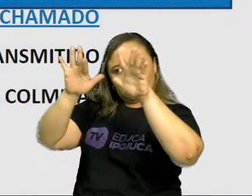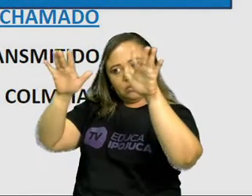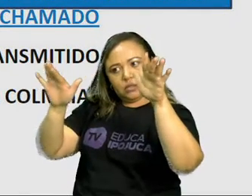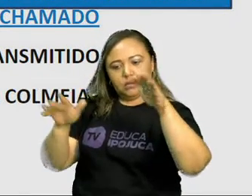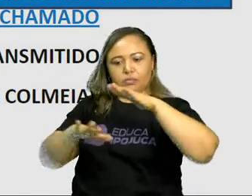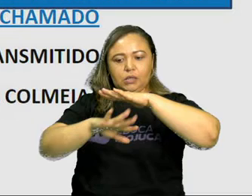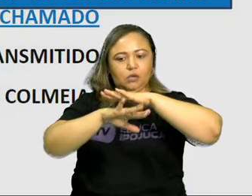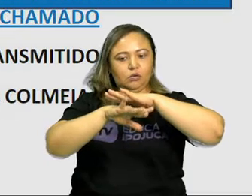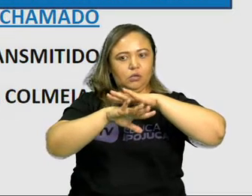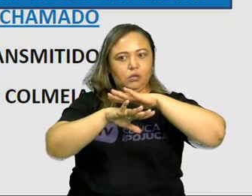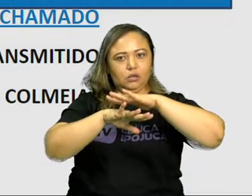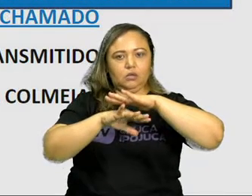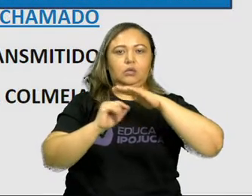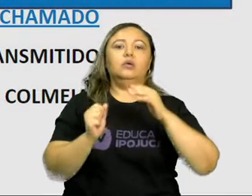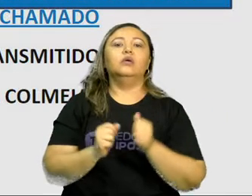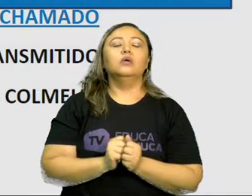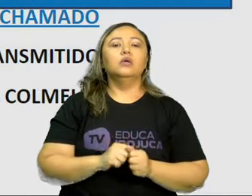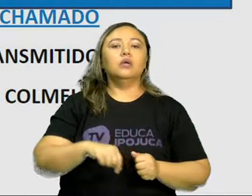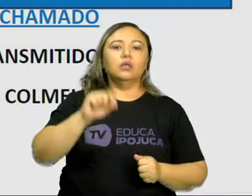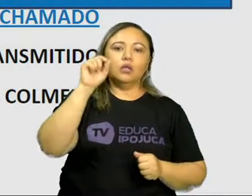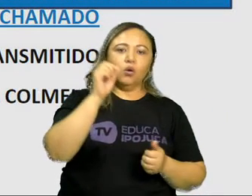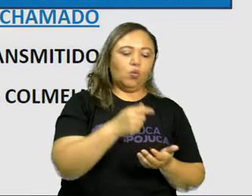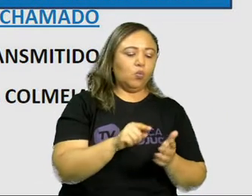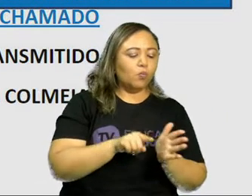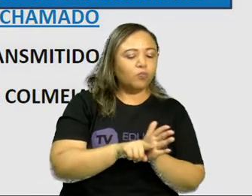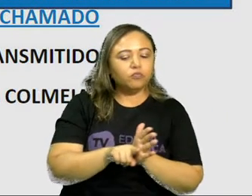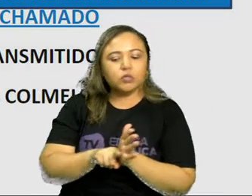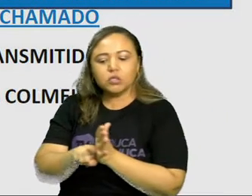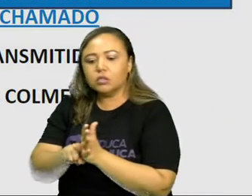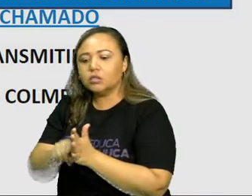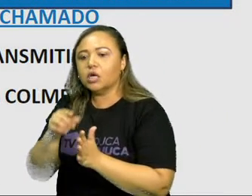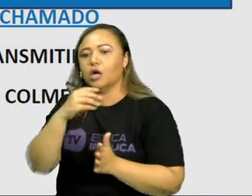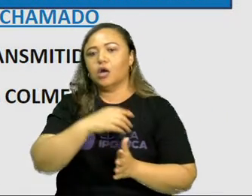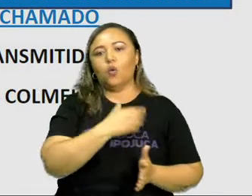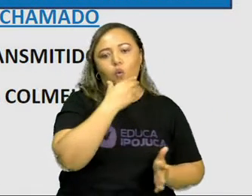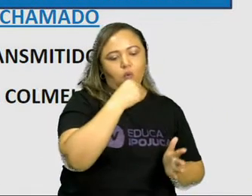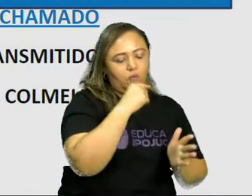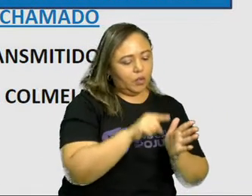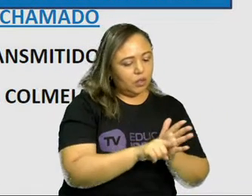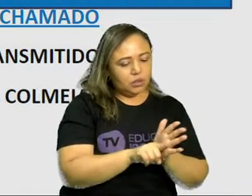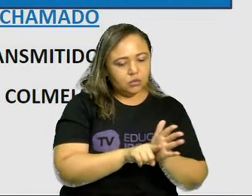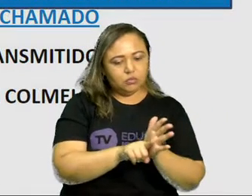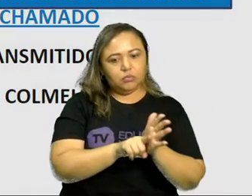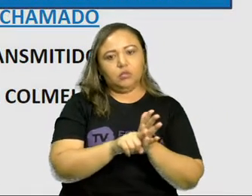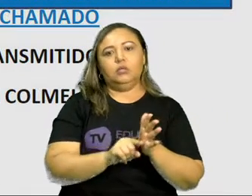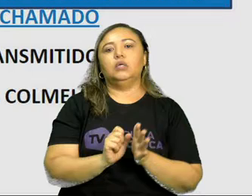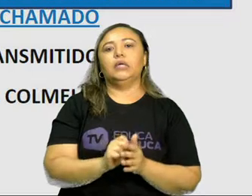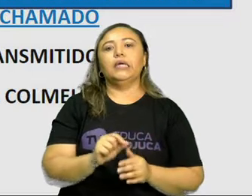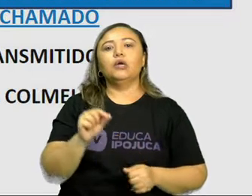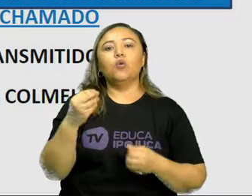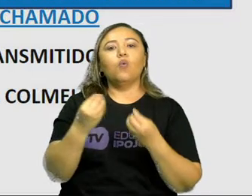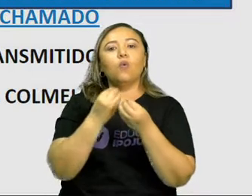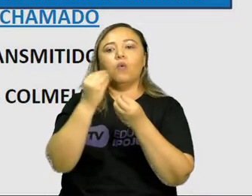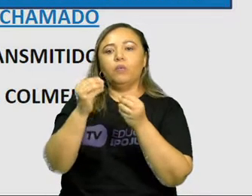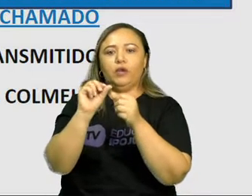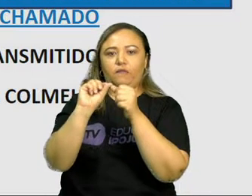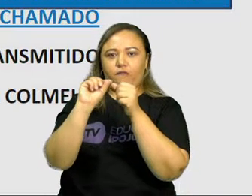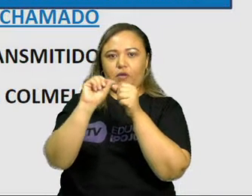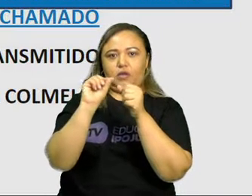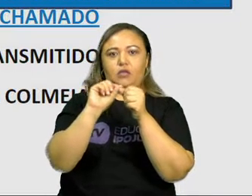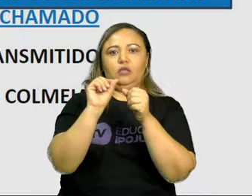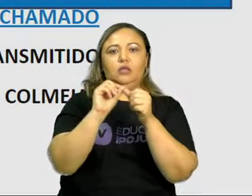dos Estados Unidos e da Alemanha investigou como as abelhas lidam com um vírus chamado IAPV.